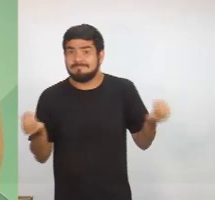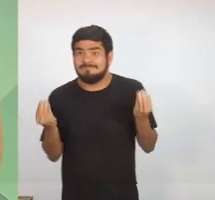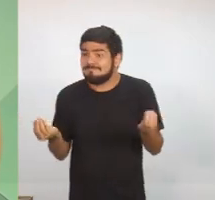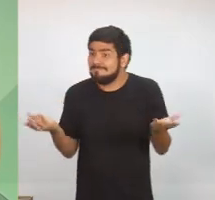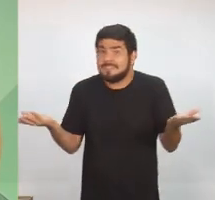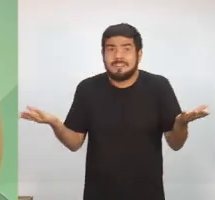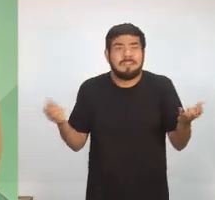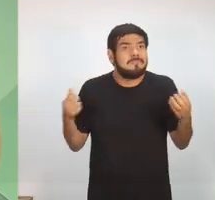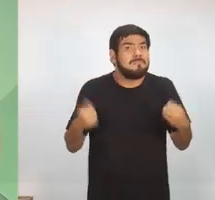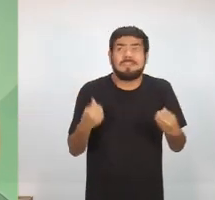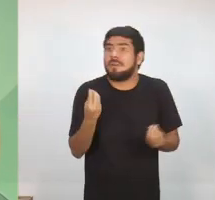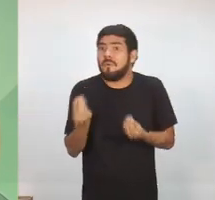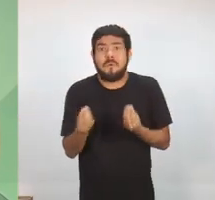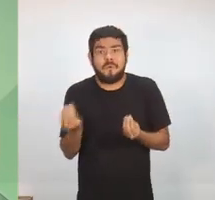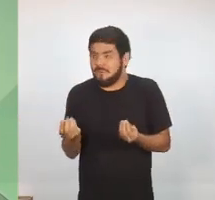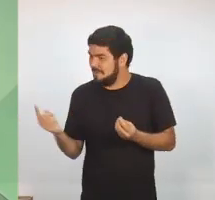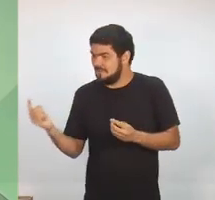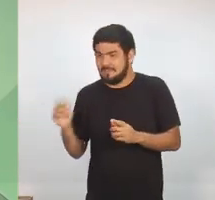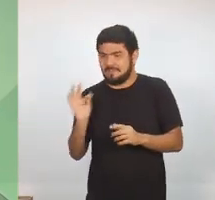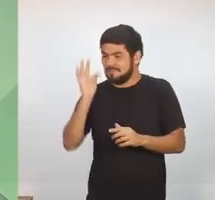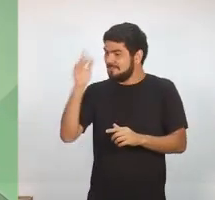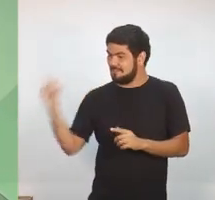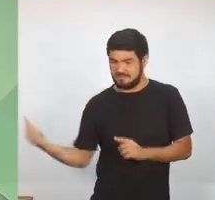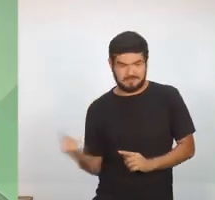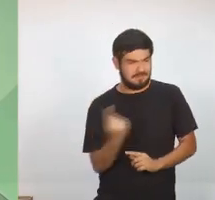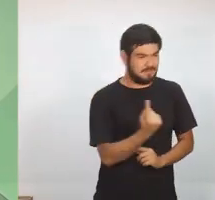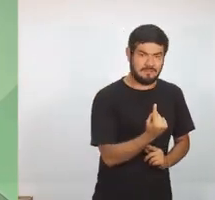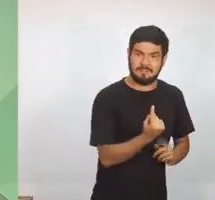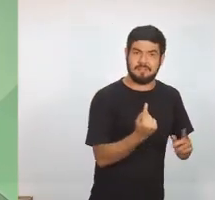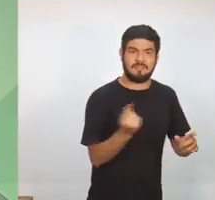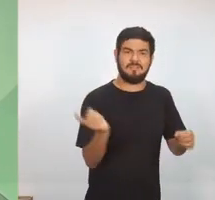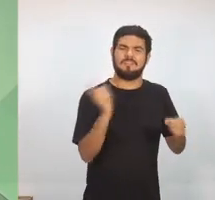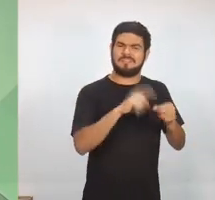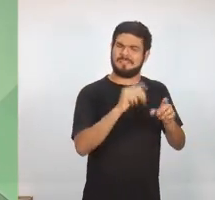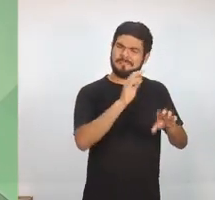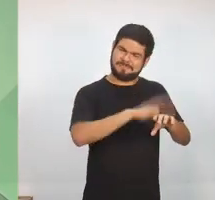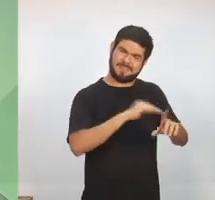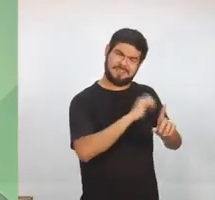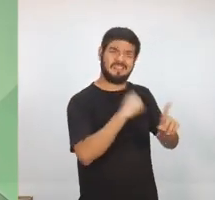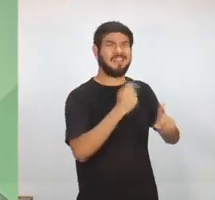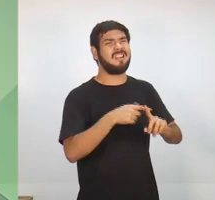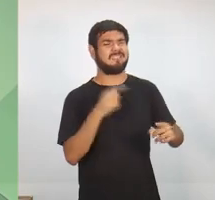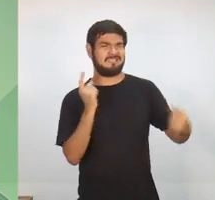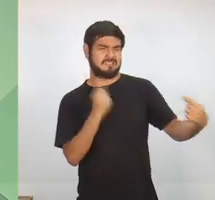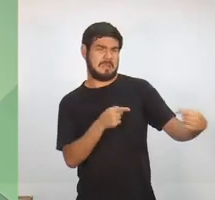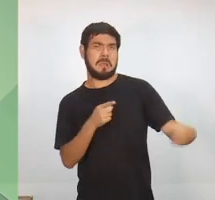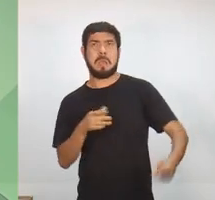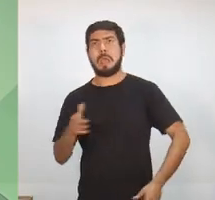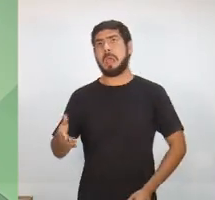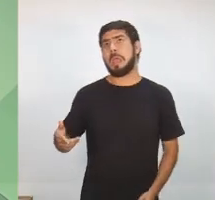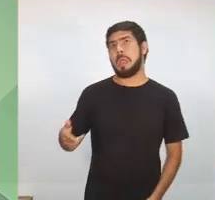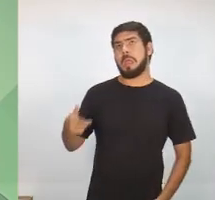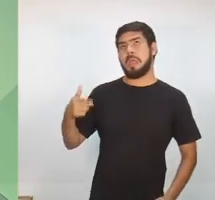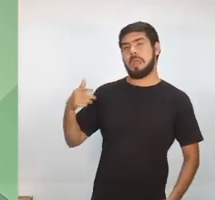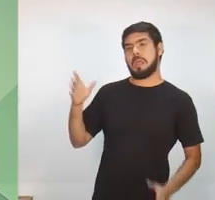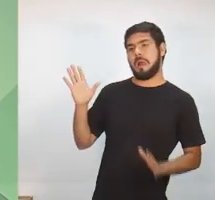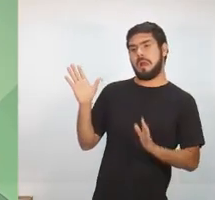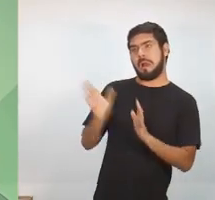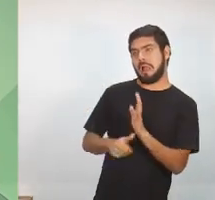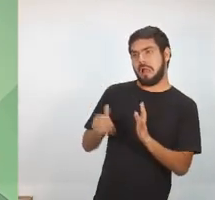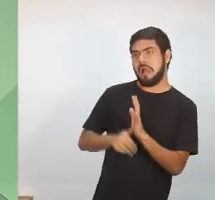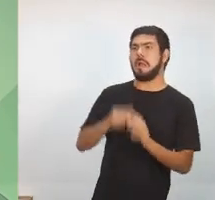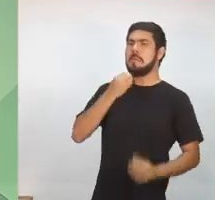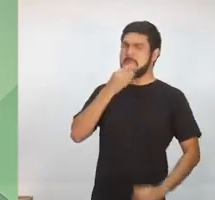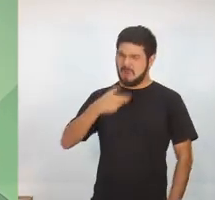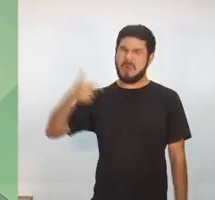em como recuperar essas pessoas, porque eu sou contra esse ditado que vem sendo dito aí, que bandido bom é bandido morto. Não, o filho da gente